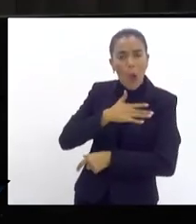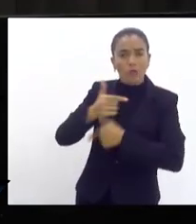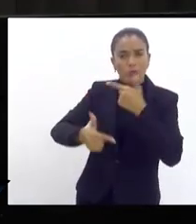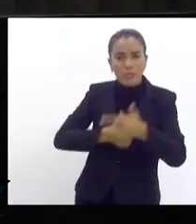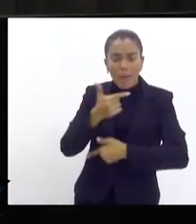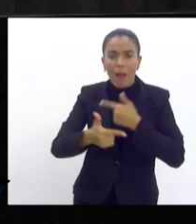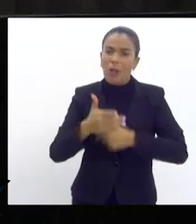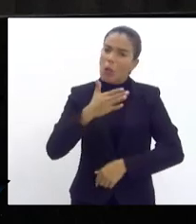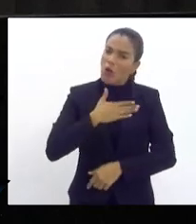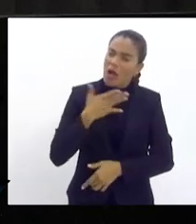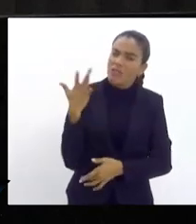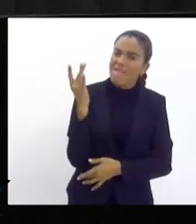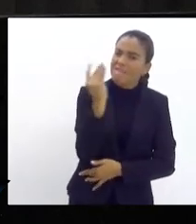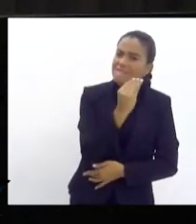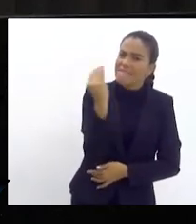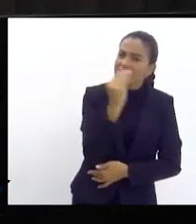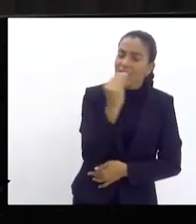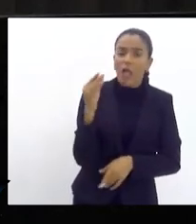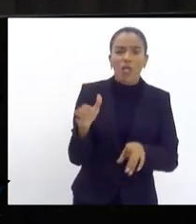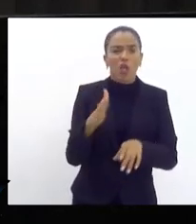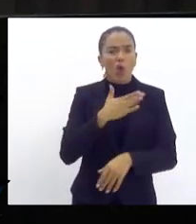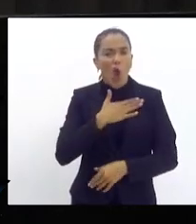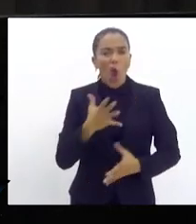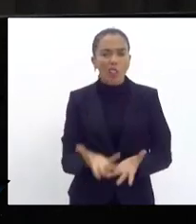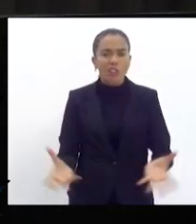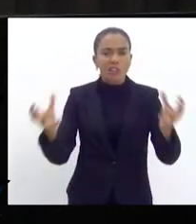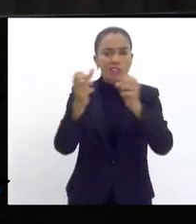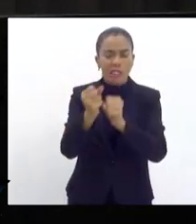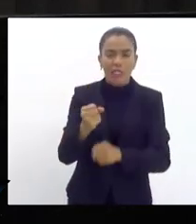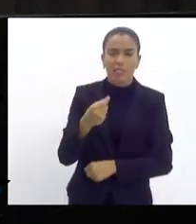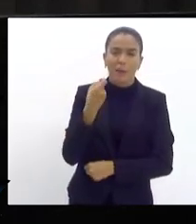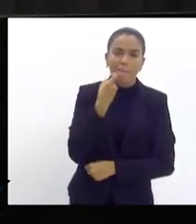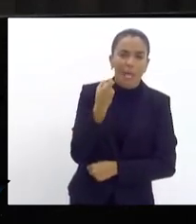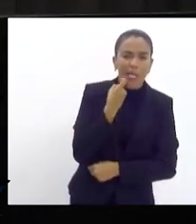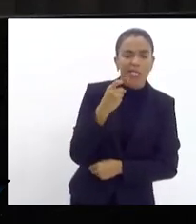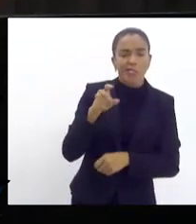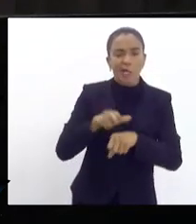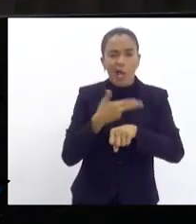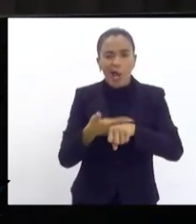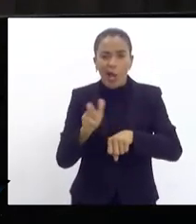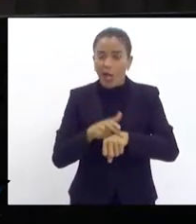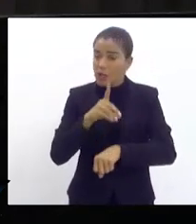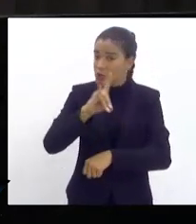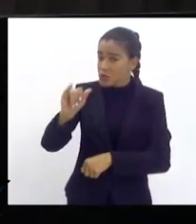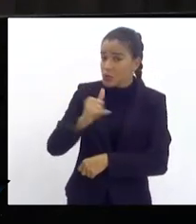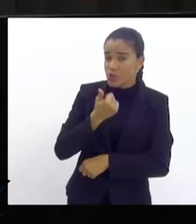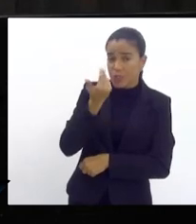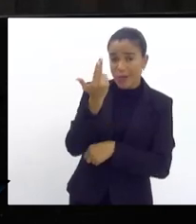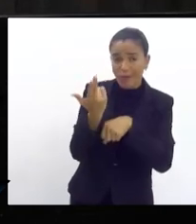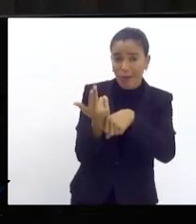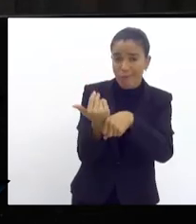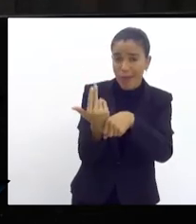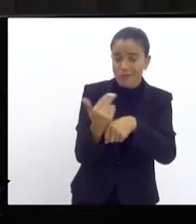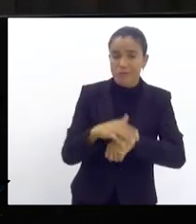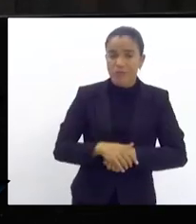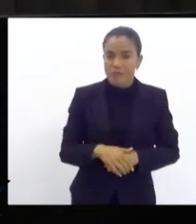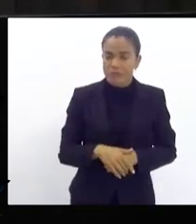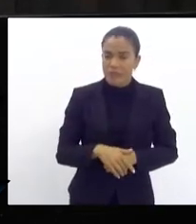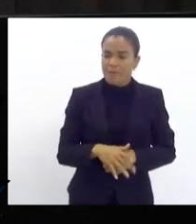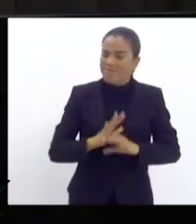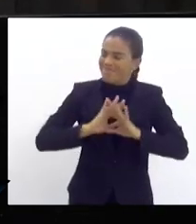gostam da facilidade que gostam de cesta básica que gostam de peixe de chocolate no dia da páscoa é